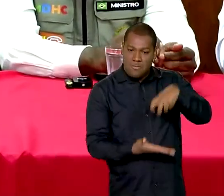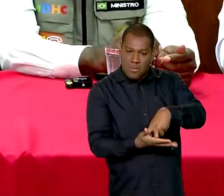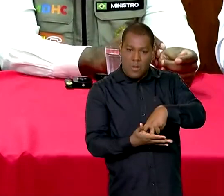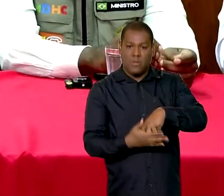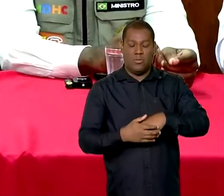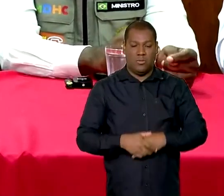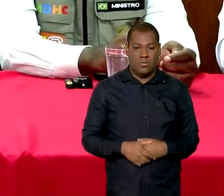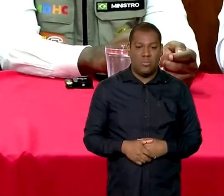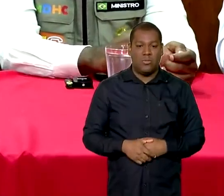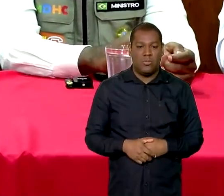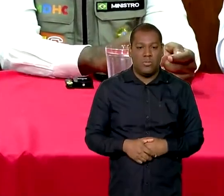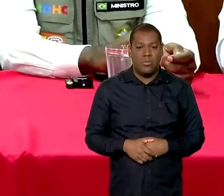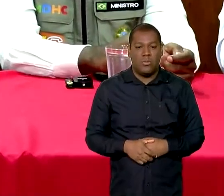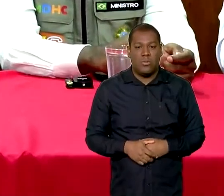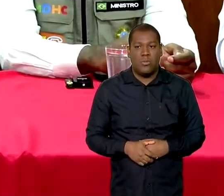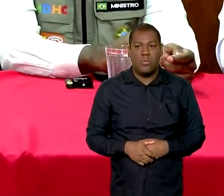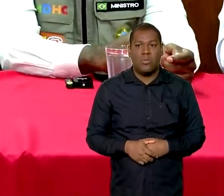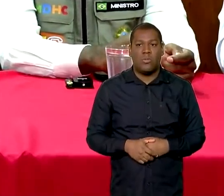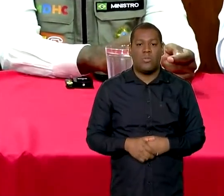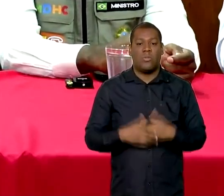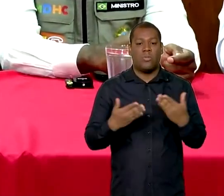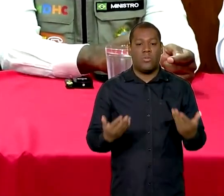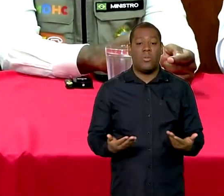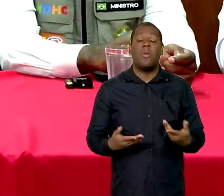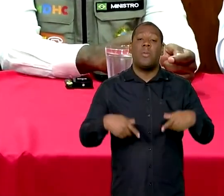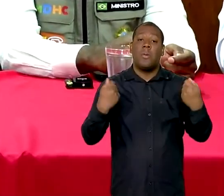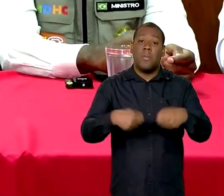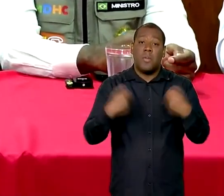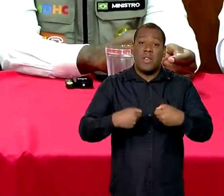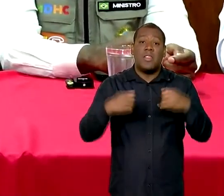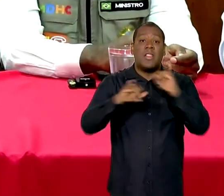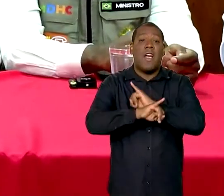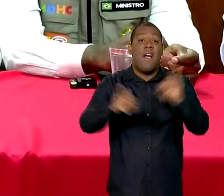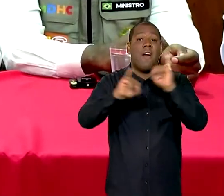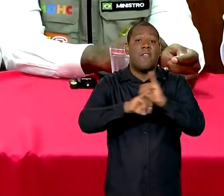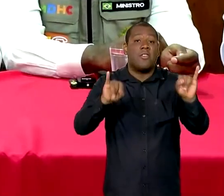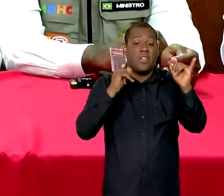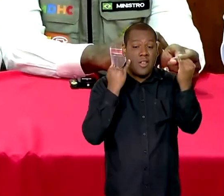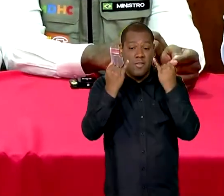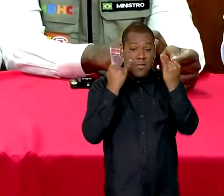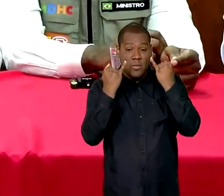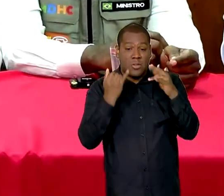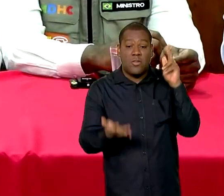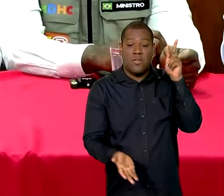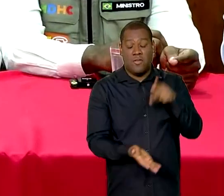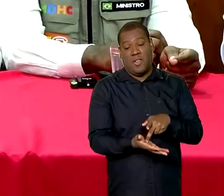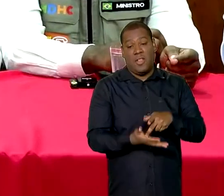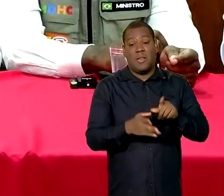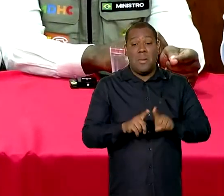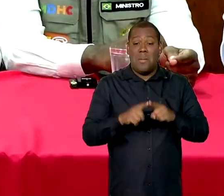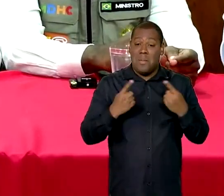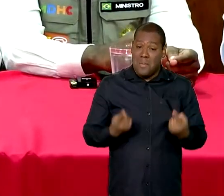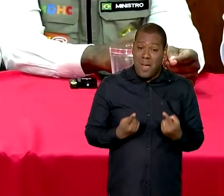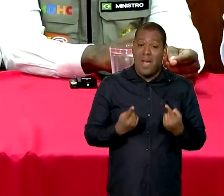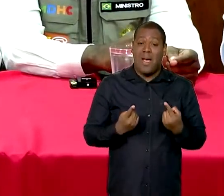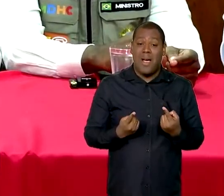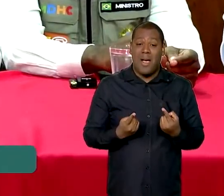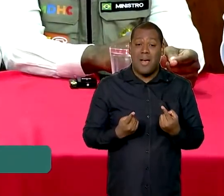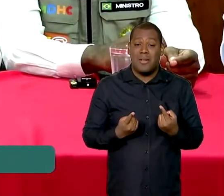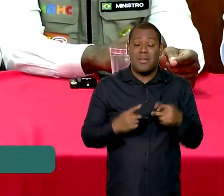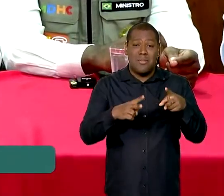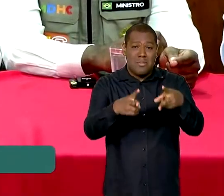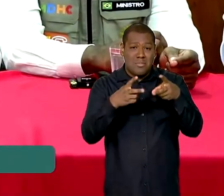informação com credibilidade possa chegar nas pessoas. Mas, lamentavelmente, nós estamos assistindo a uma guerra